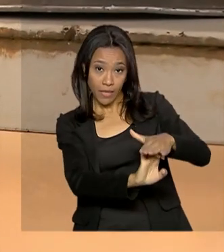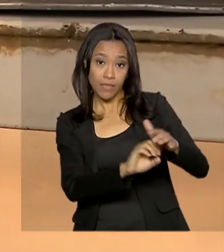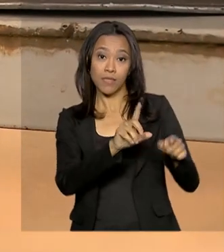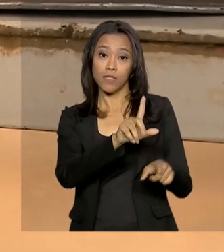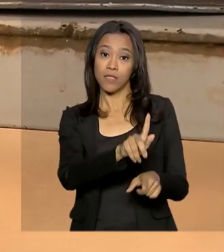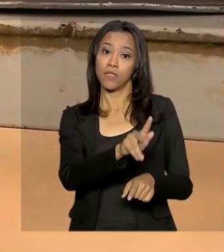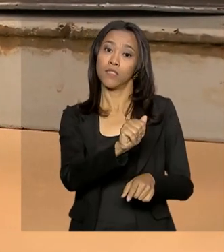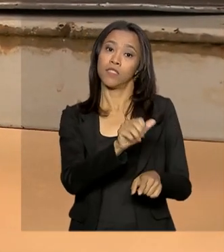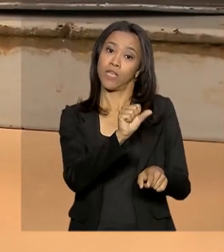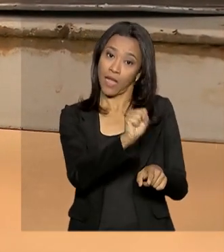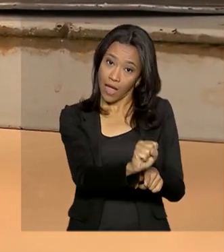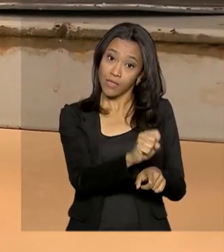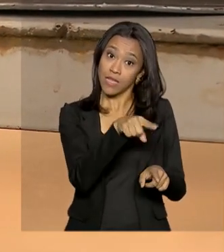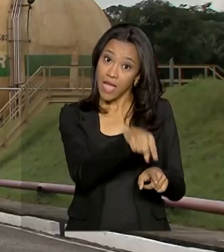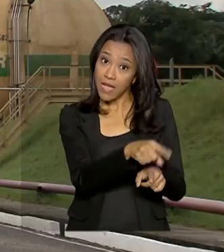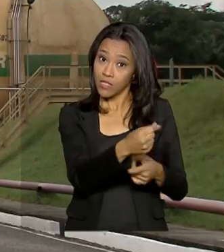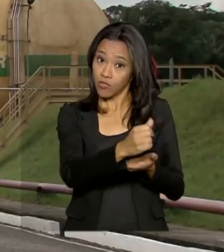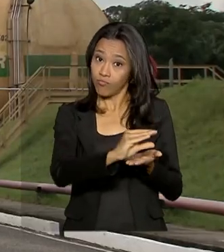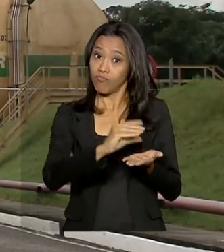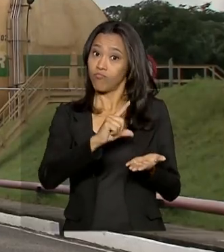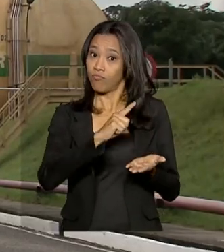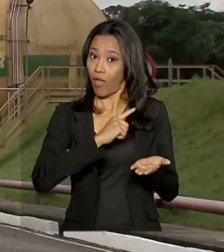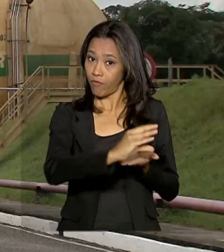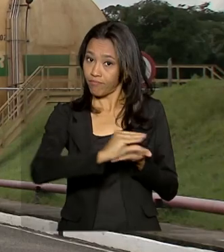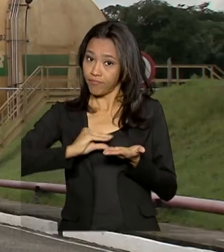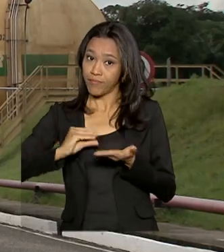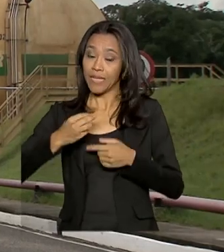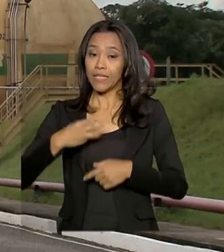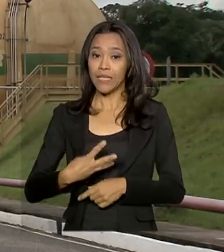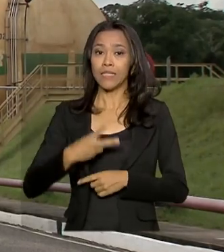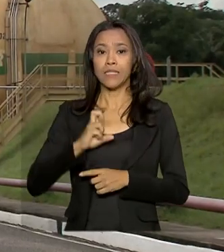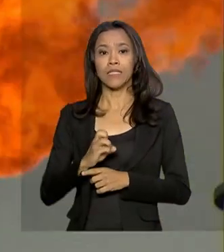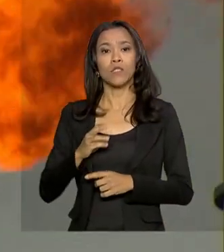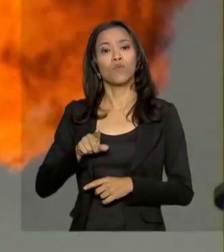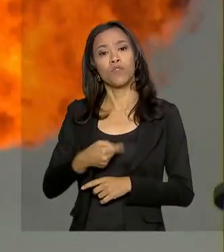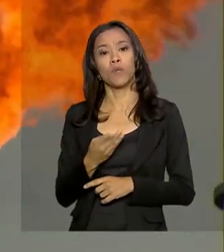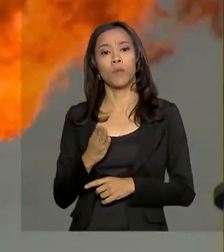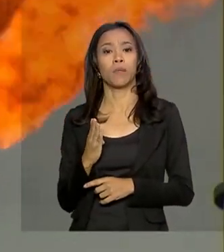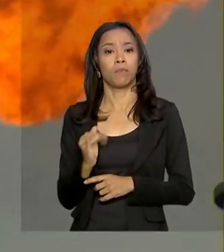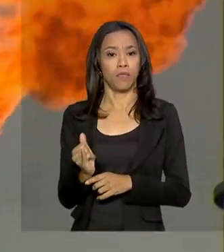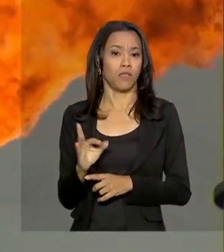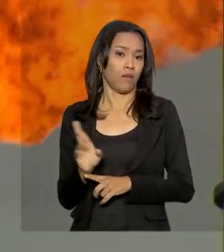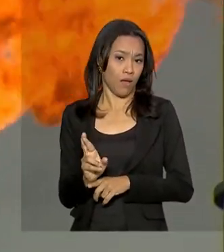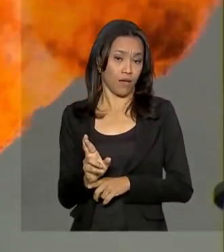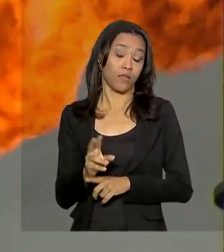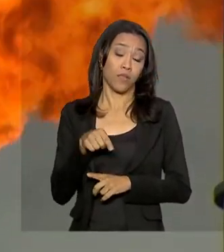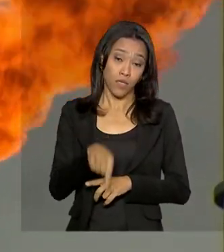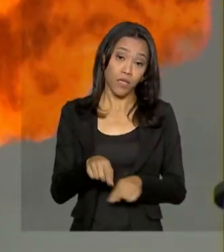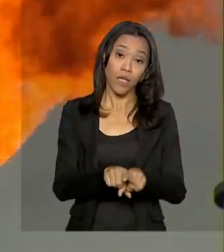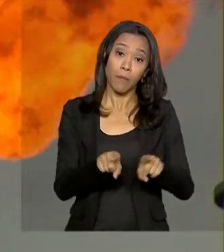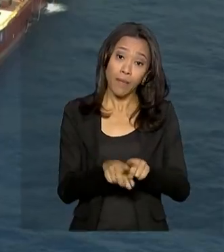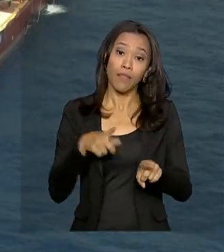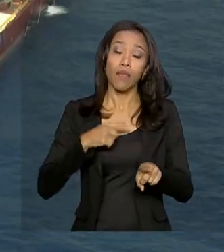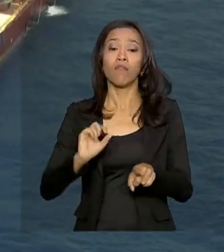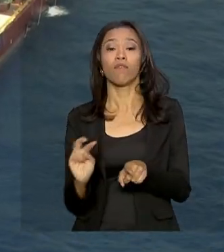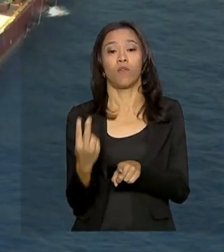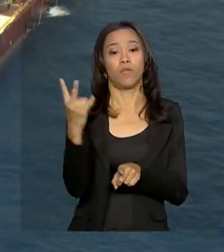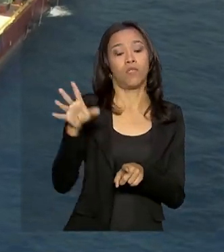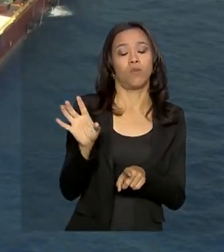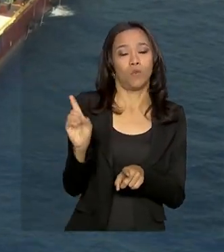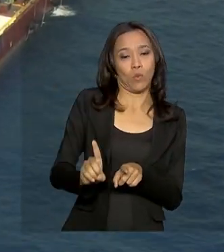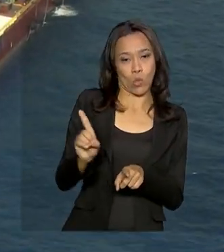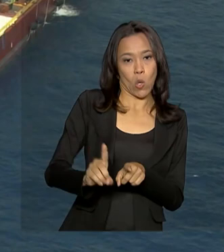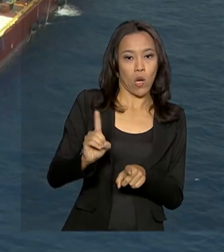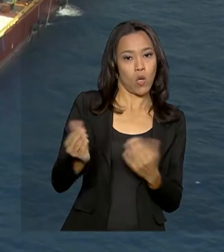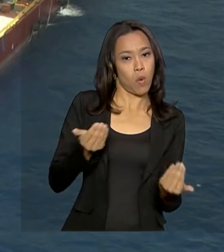negociação rendeu a Petrobras 35 bilhões e meio de reais. A valorização do dólar em relação ao real e o aumento